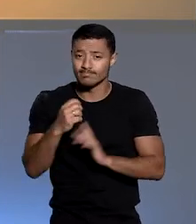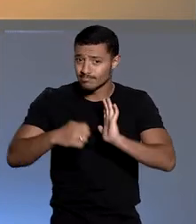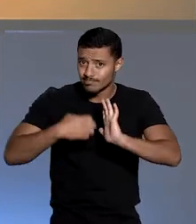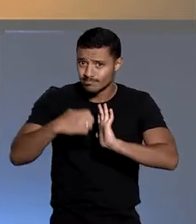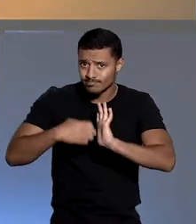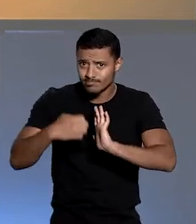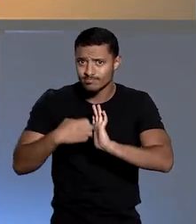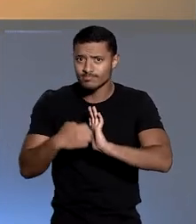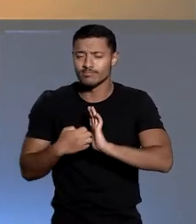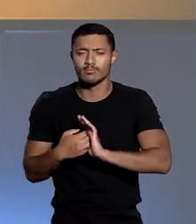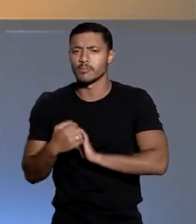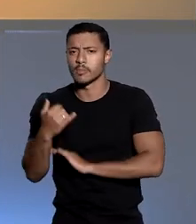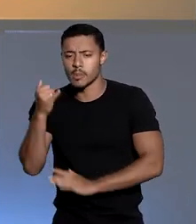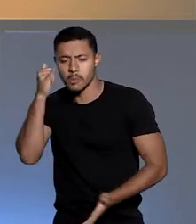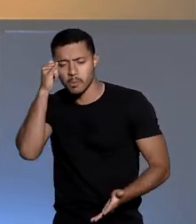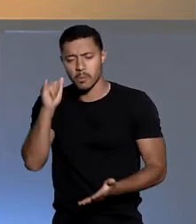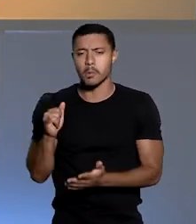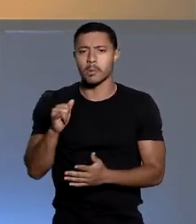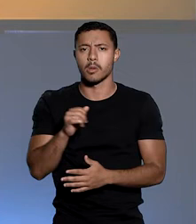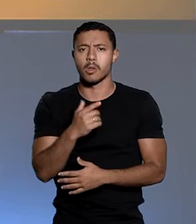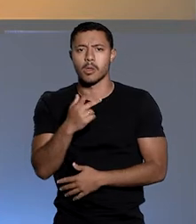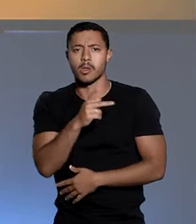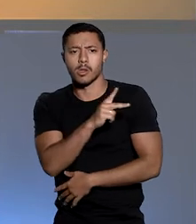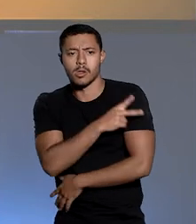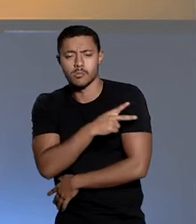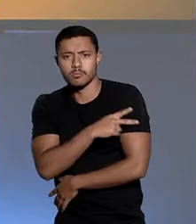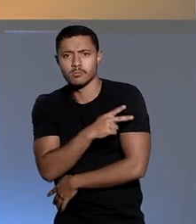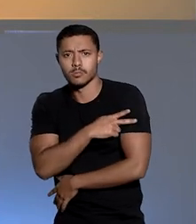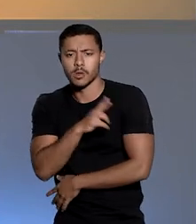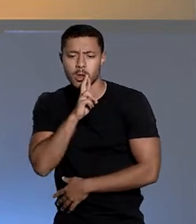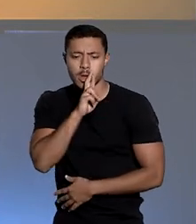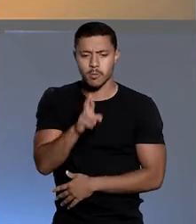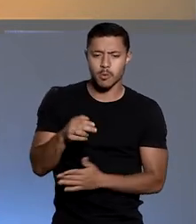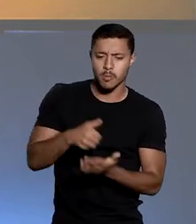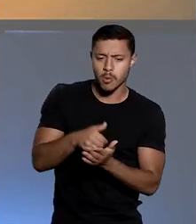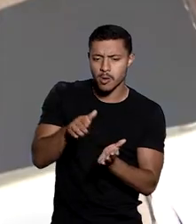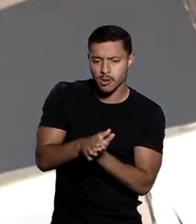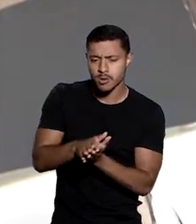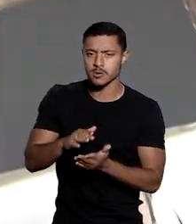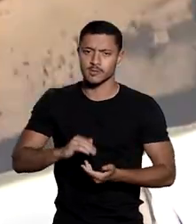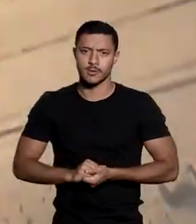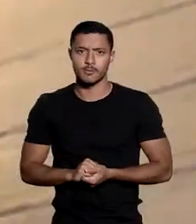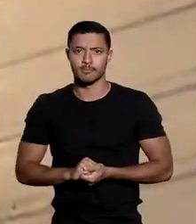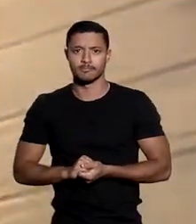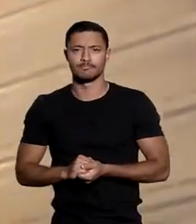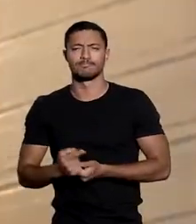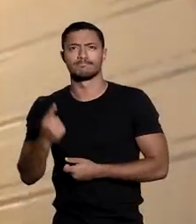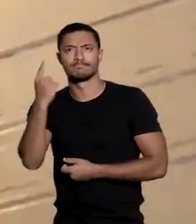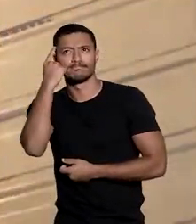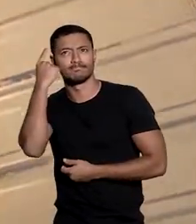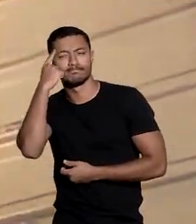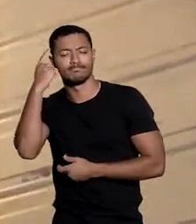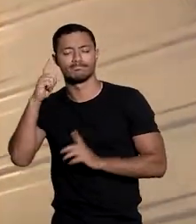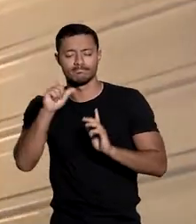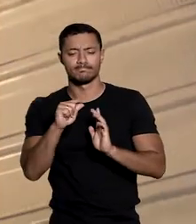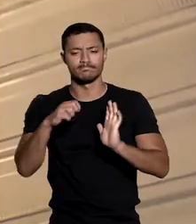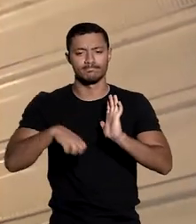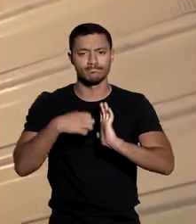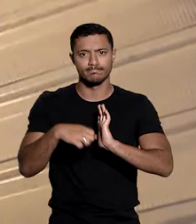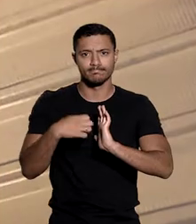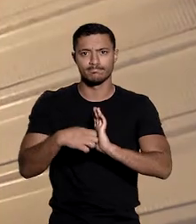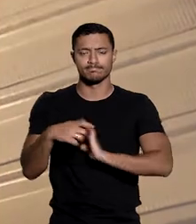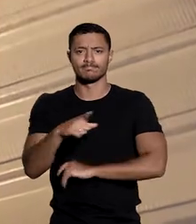pequenas empresas não impede que sócios respondam por seus débitos tributários. Nas hipóteses de micro e pequenas